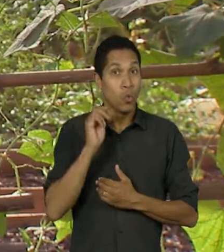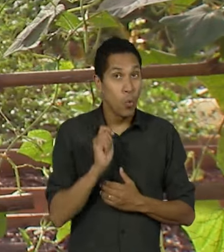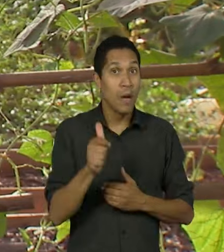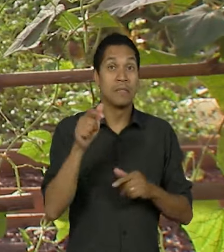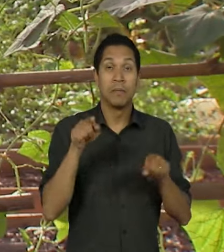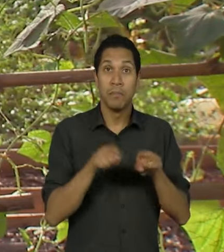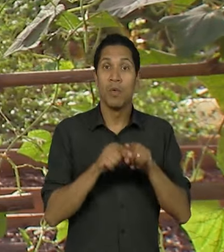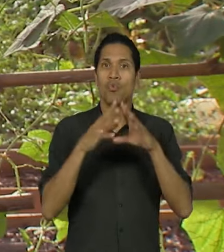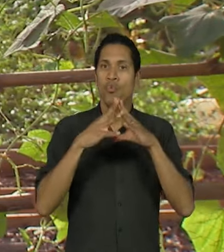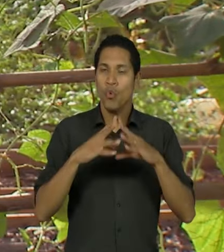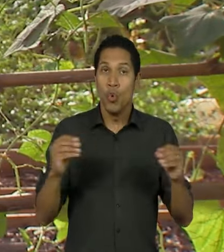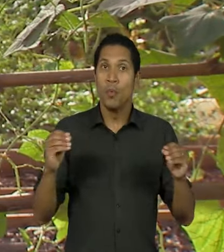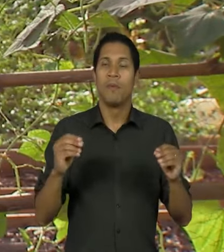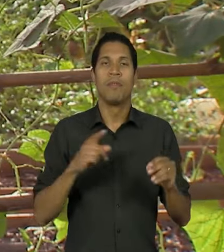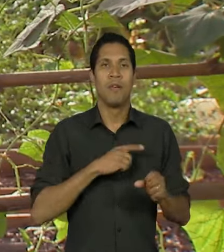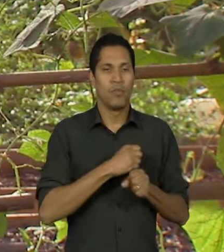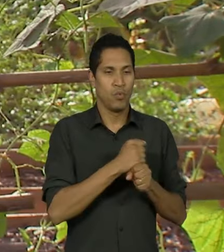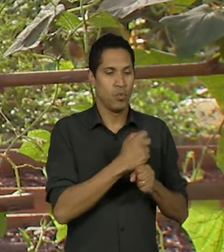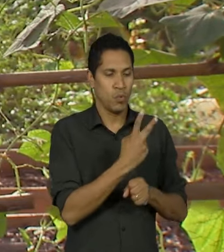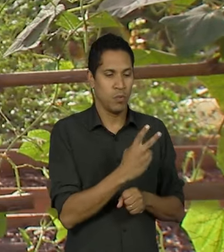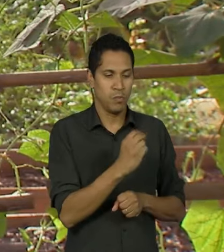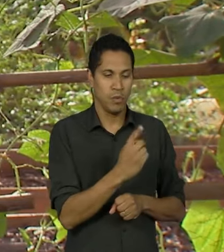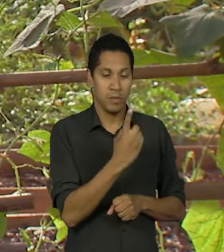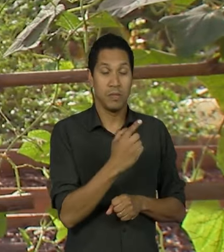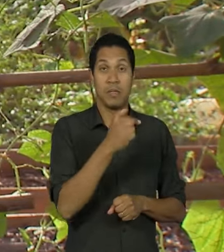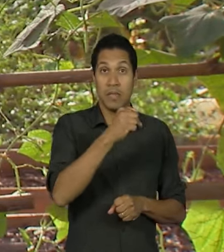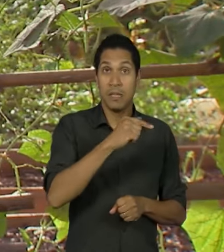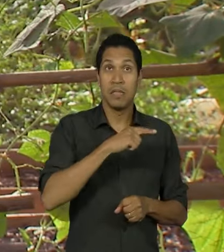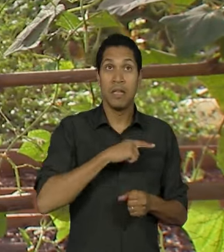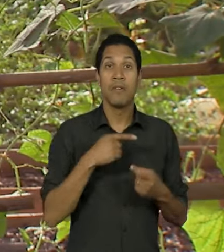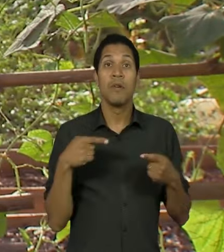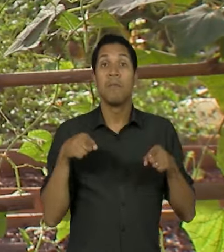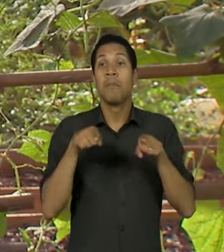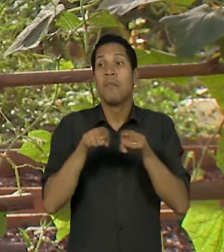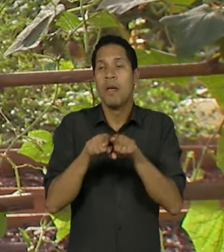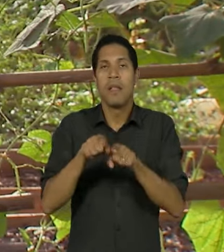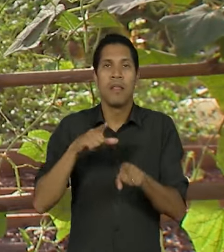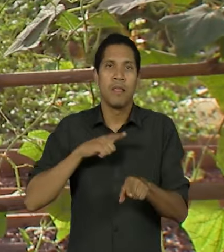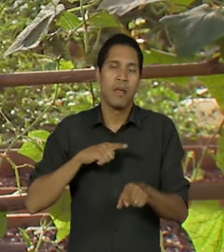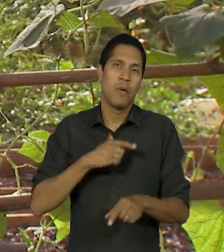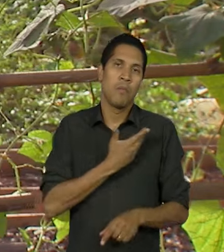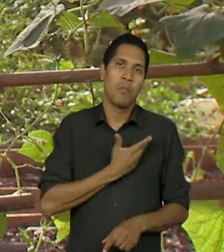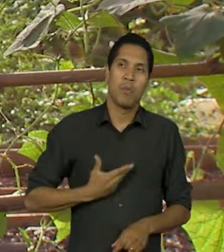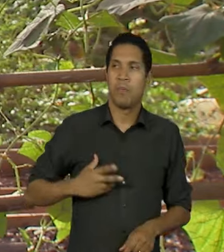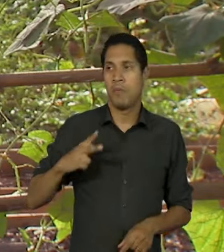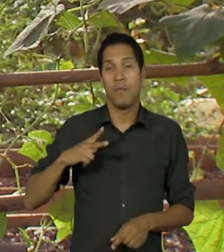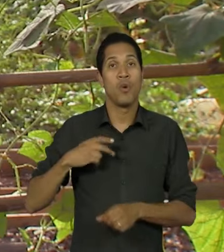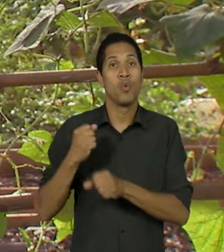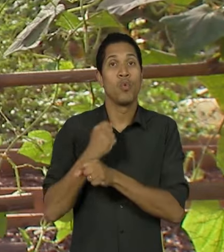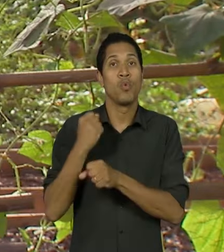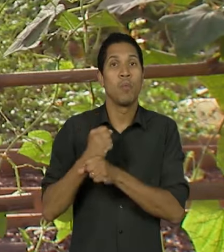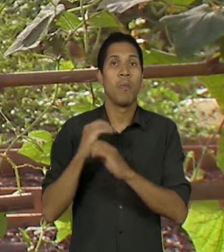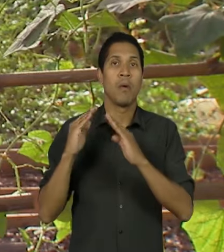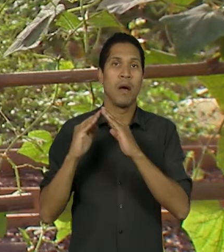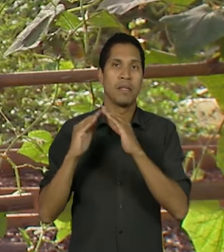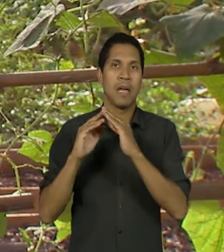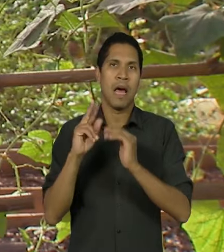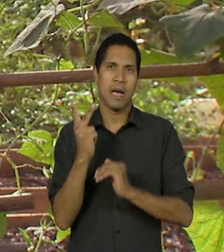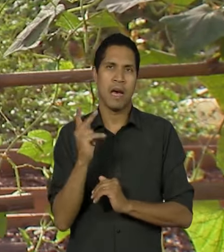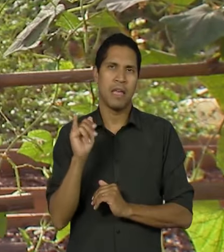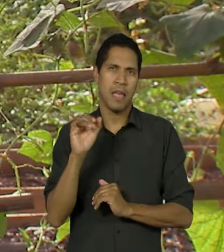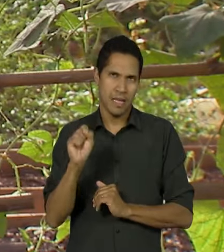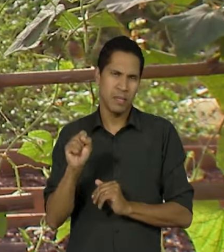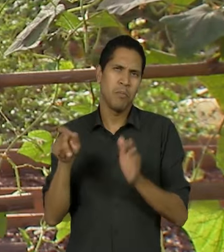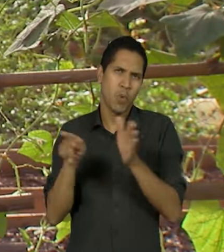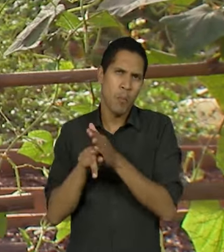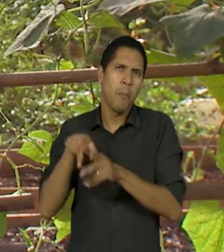Em 2017, foi assinado um contrato de parceria público-privada para a construção de moradias populares. Os voluntários